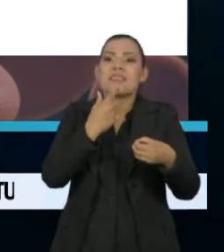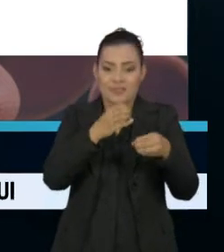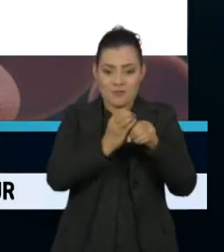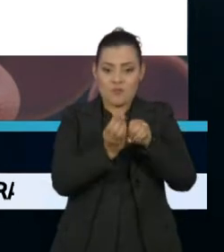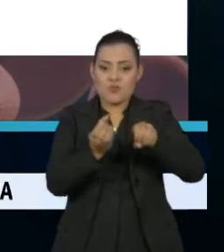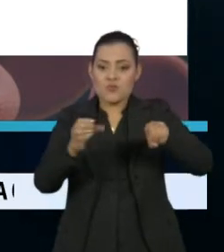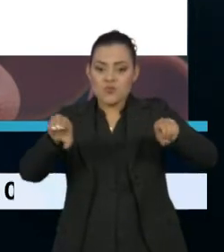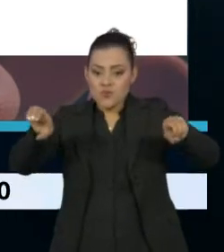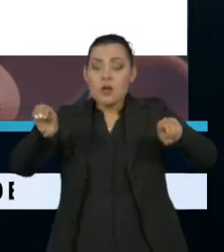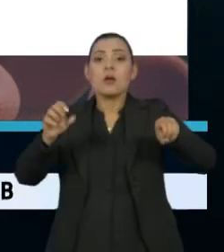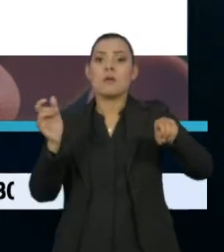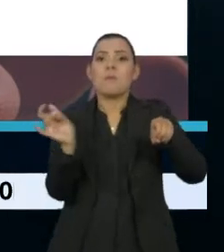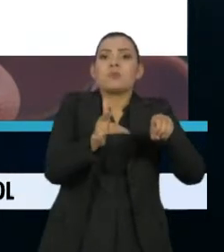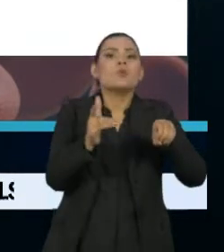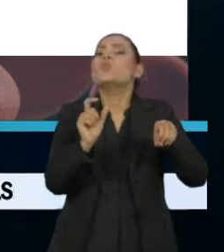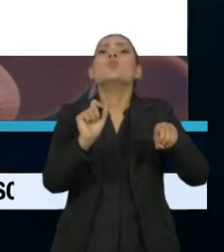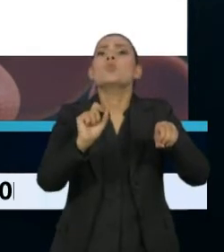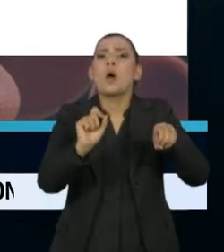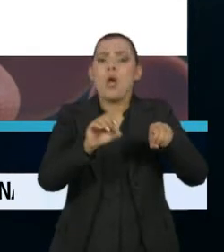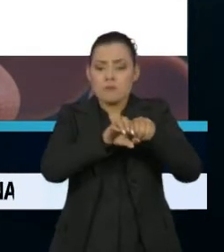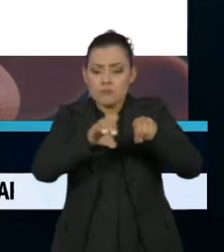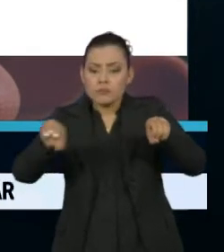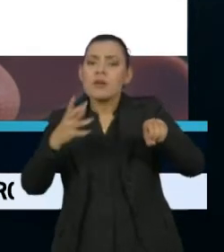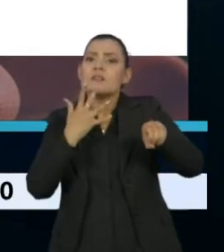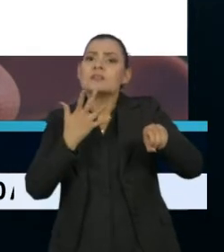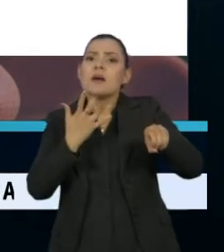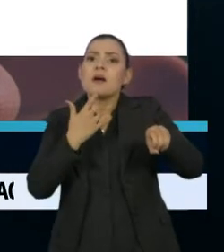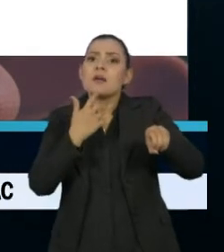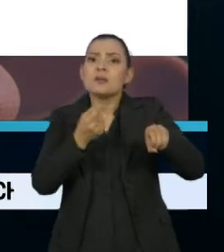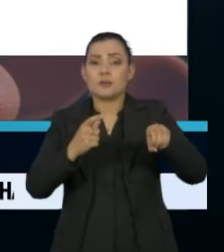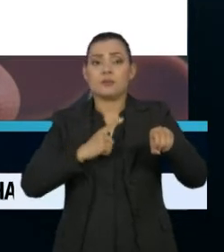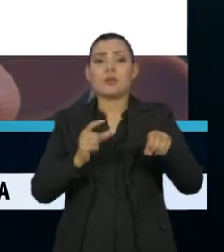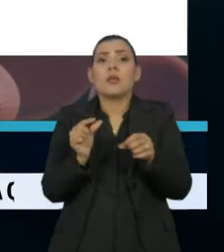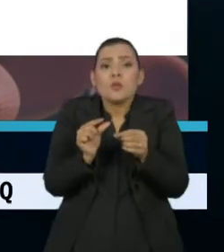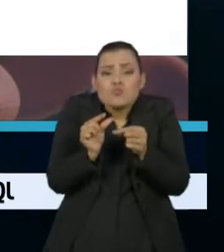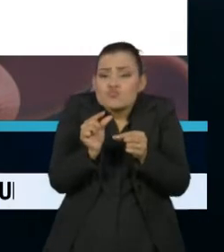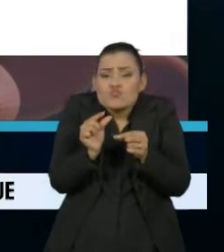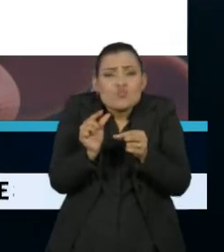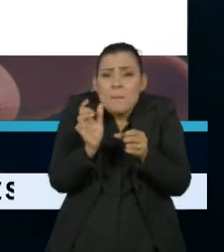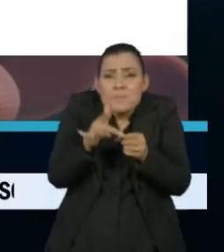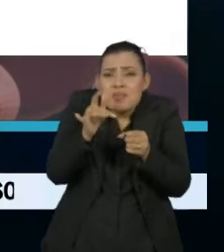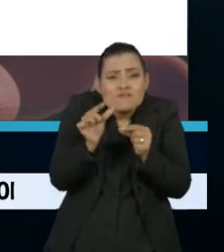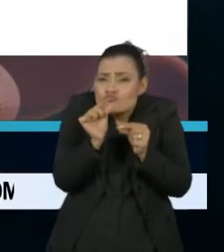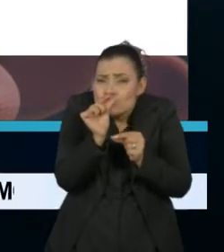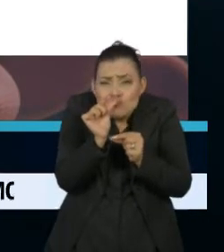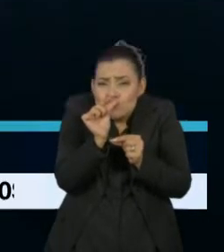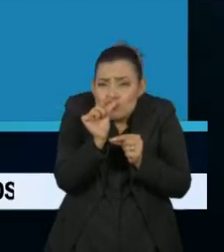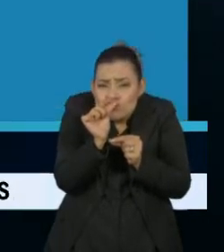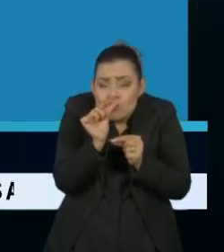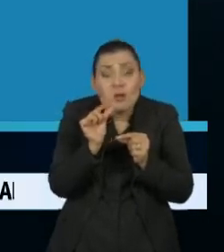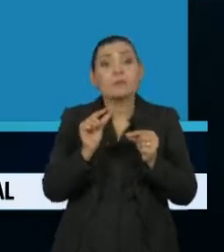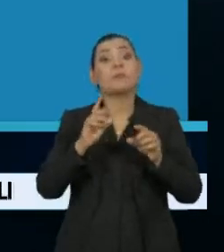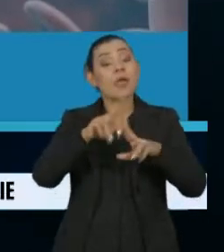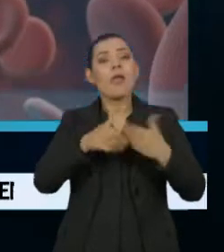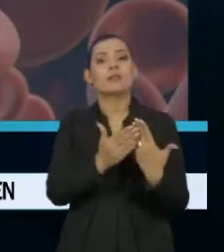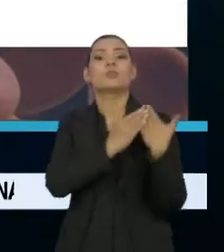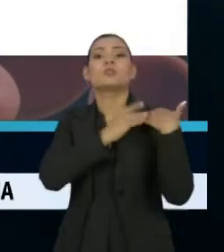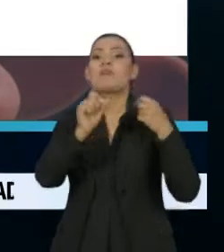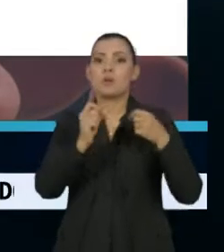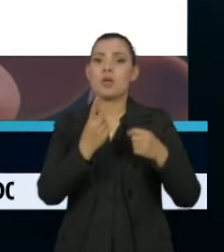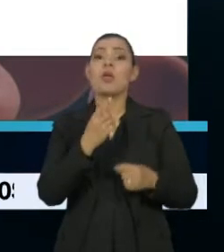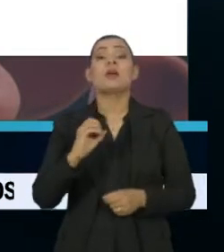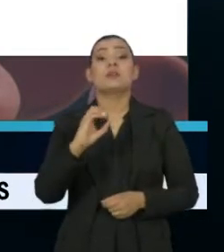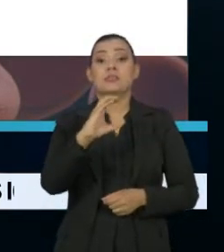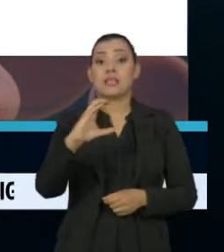glóbulos vermelhos, elas geralmente medem sete milésimos de milímetro e são responsáveis pelo transporte de